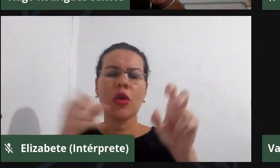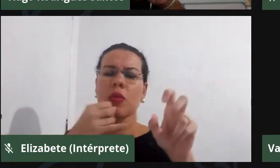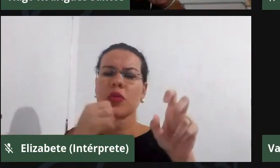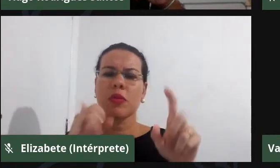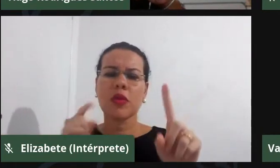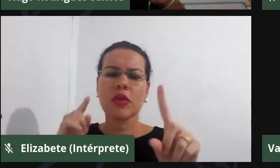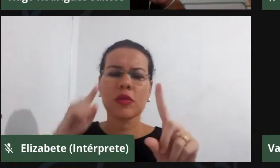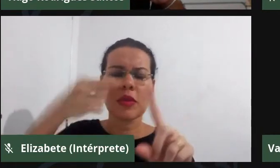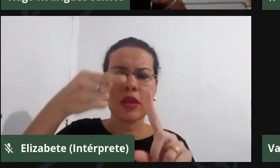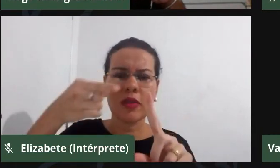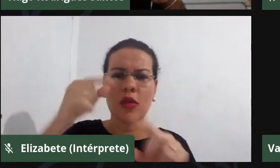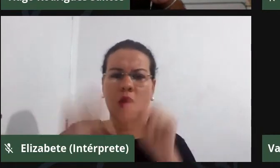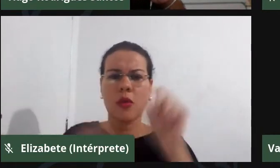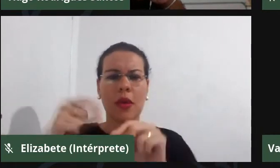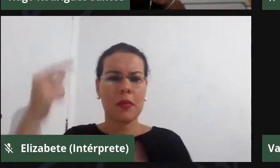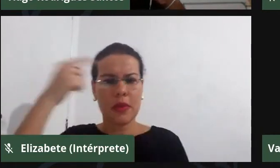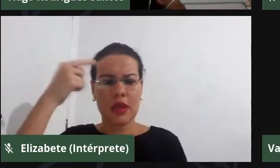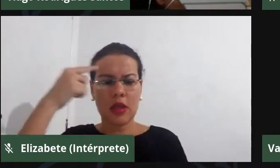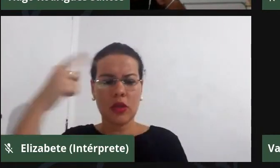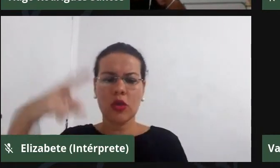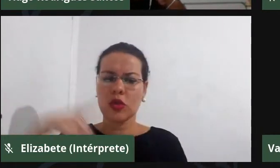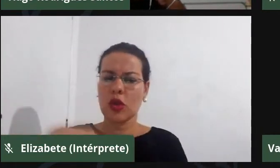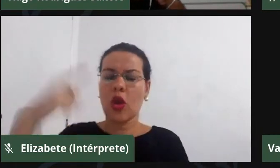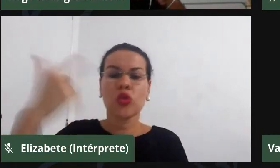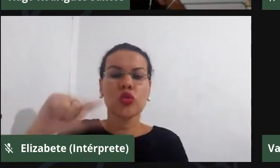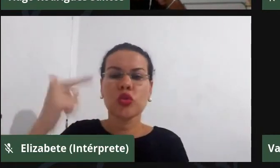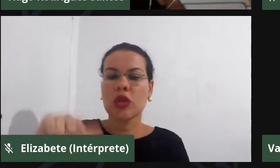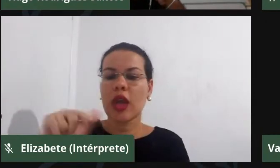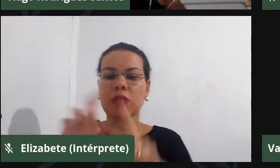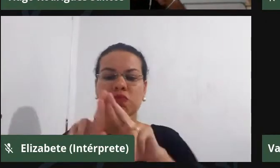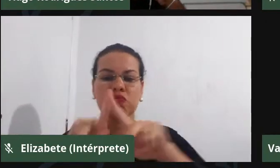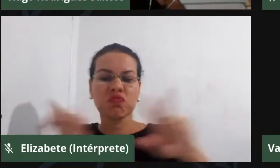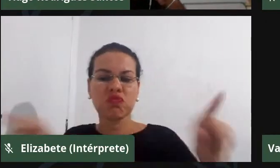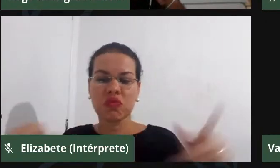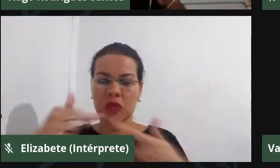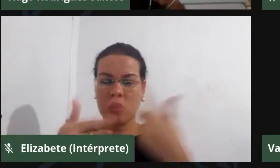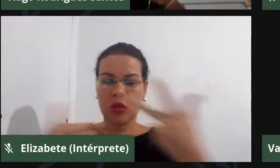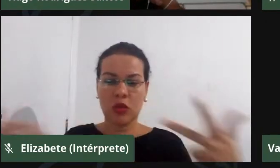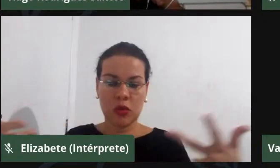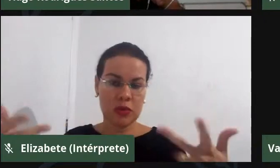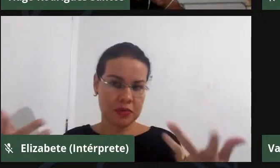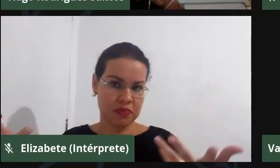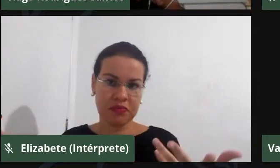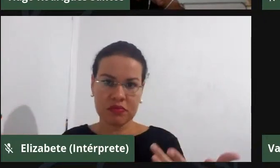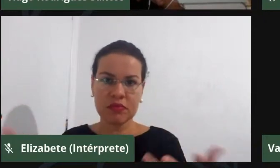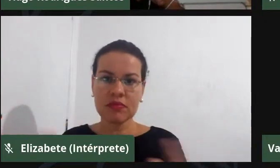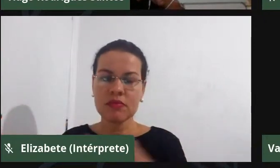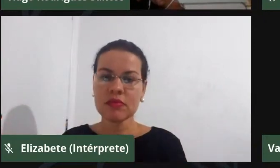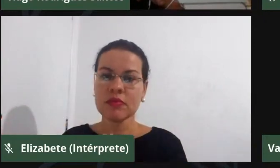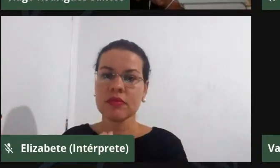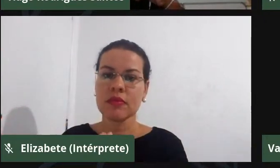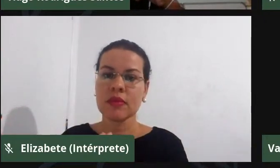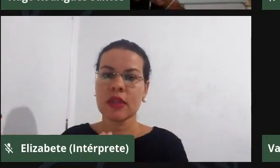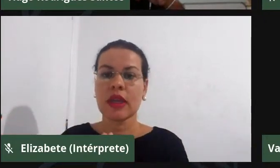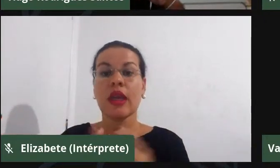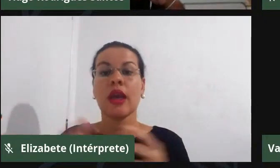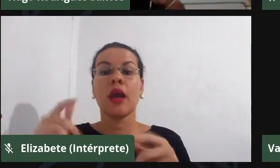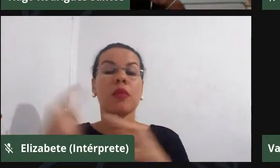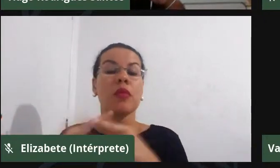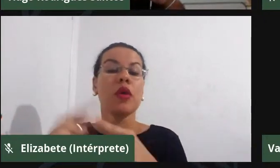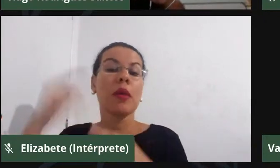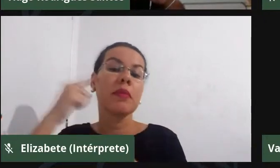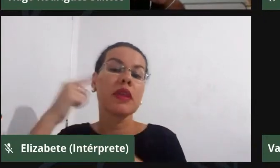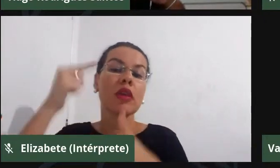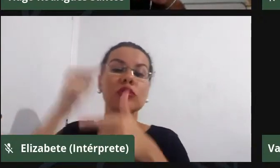linearidades, né? Não ser linear em relação aos trabalhos e que eles possam